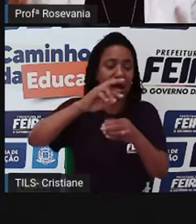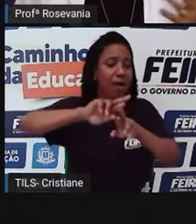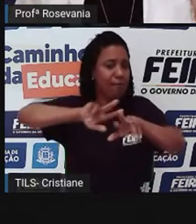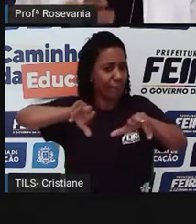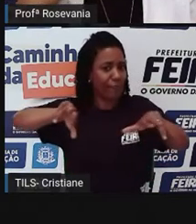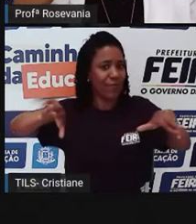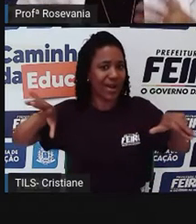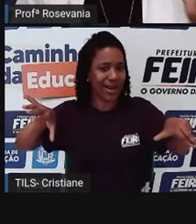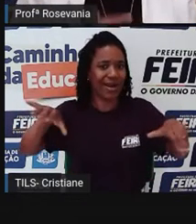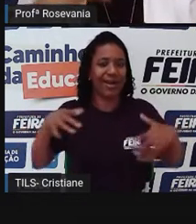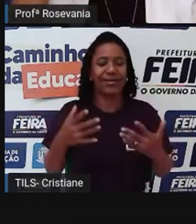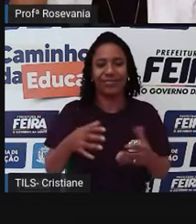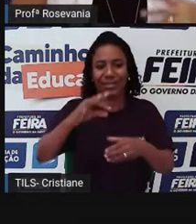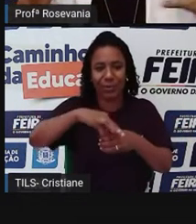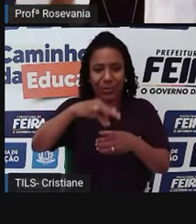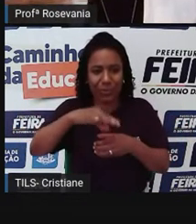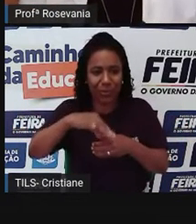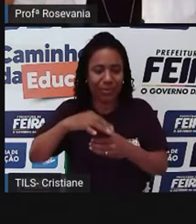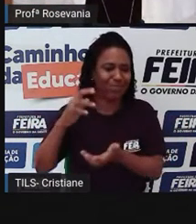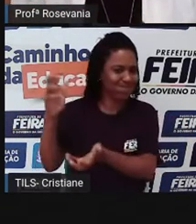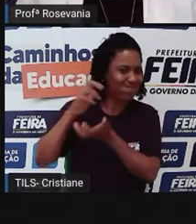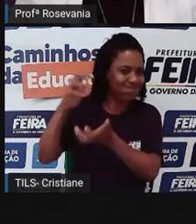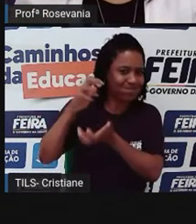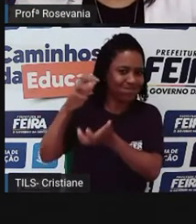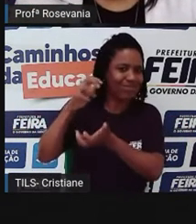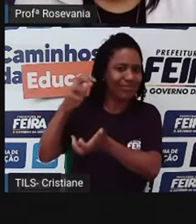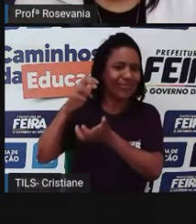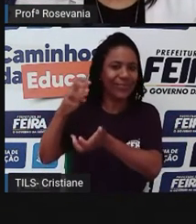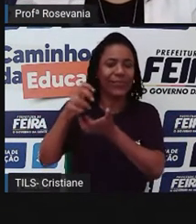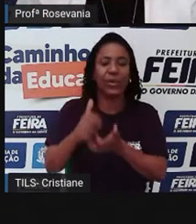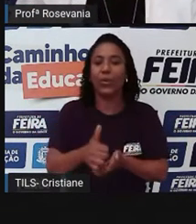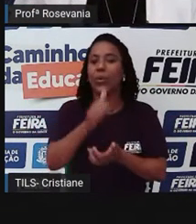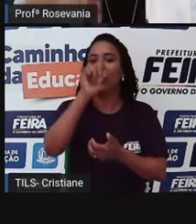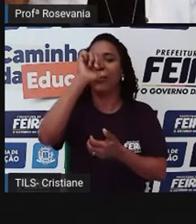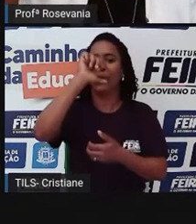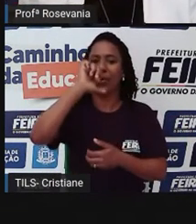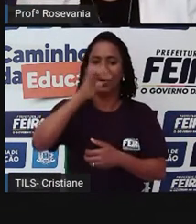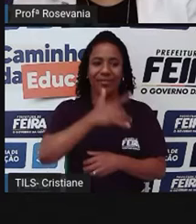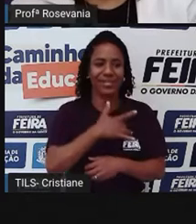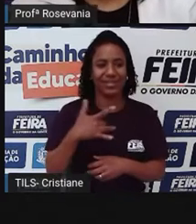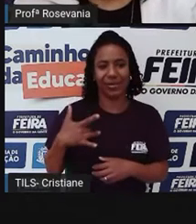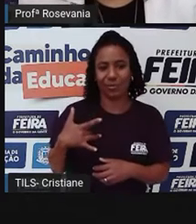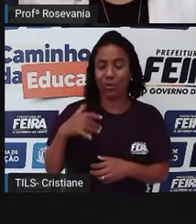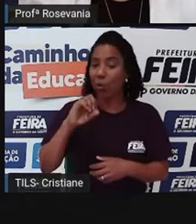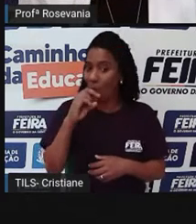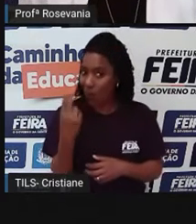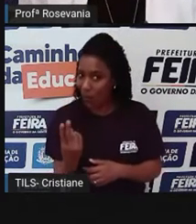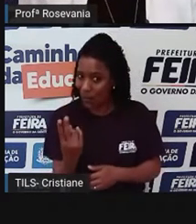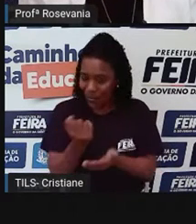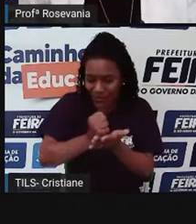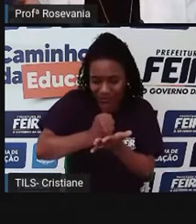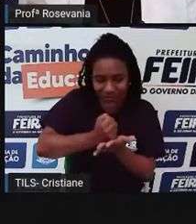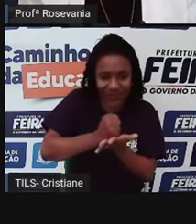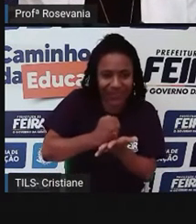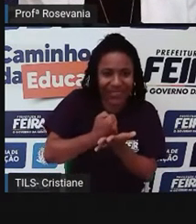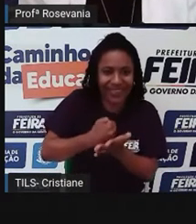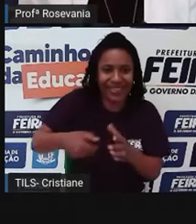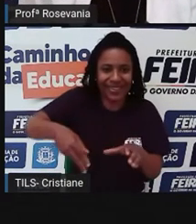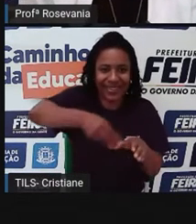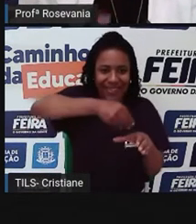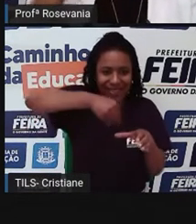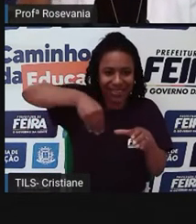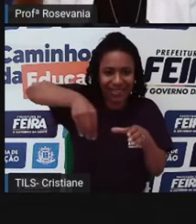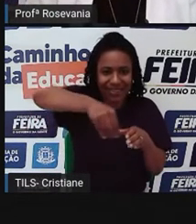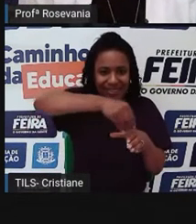fazer chás, beberagens, garrafadas, uma série de coisas lá. Ou temperar, né, que alguns também são temperos, exemplo, do